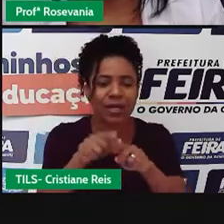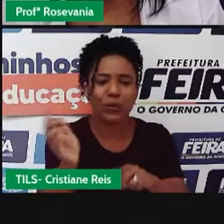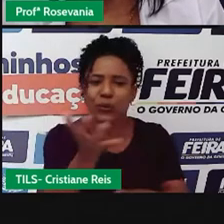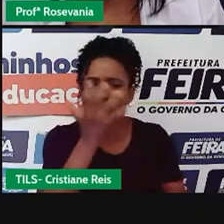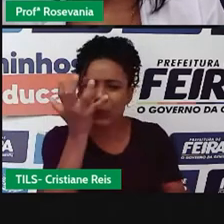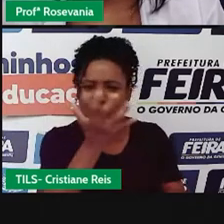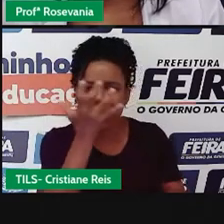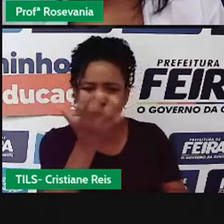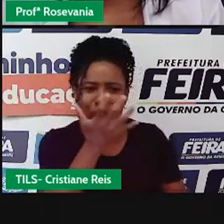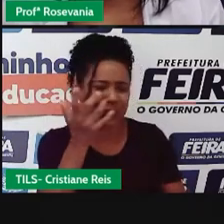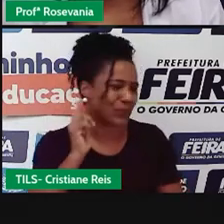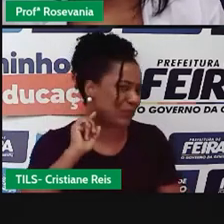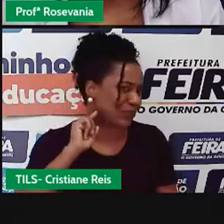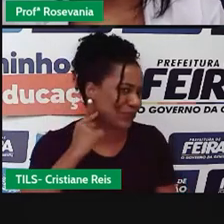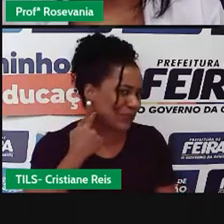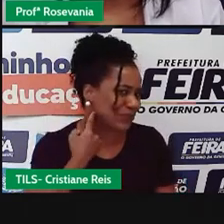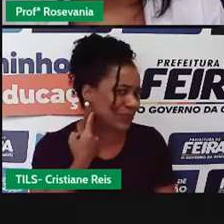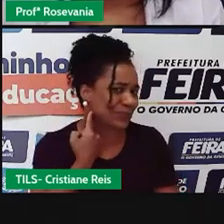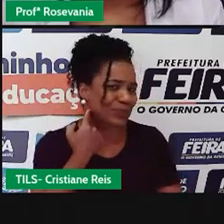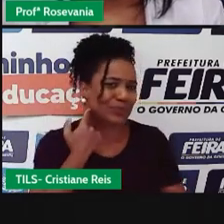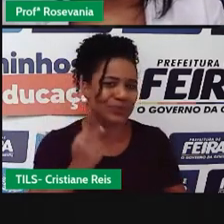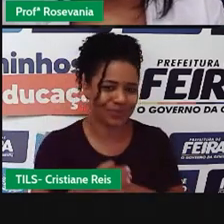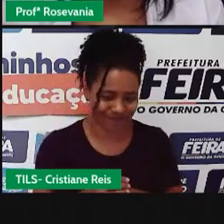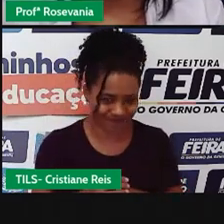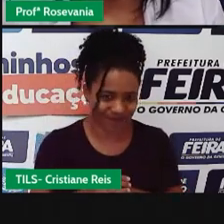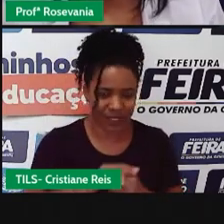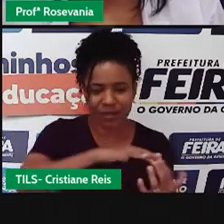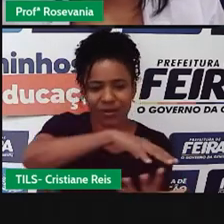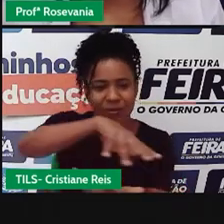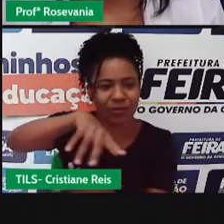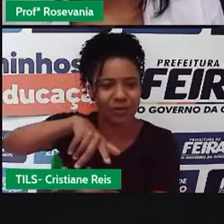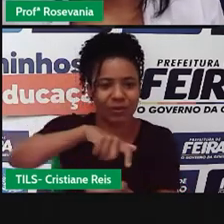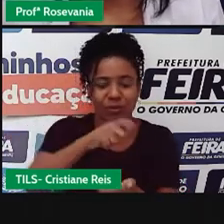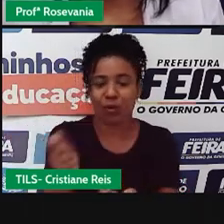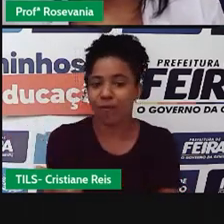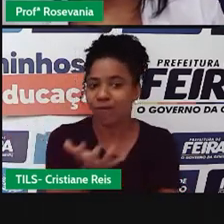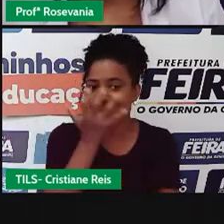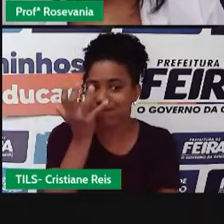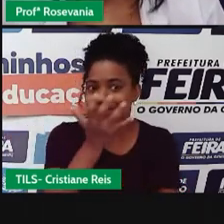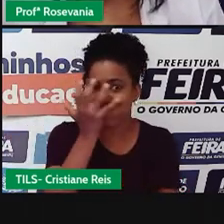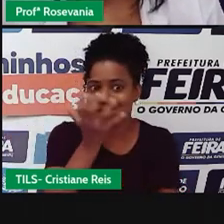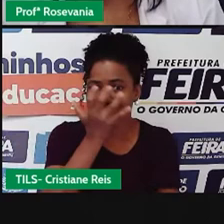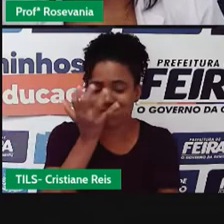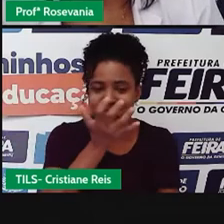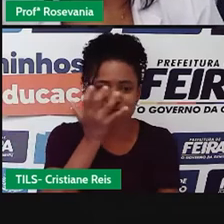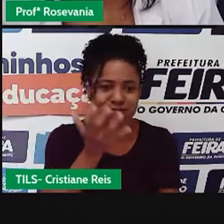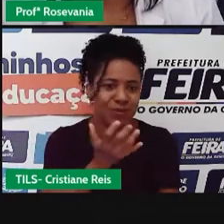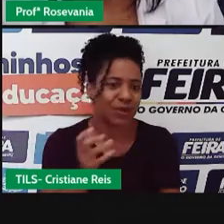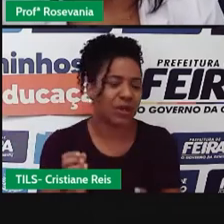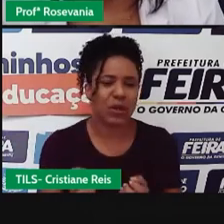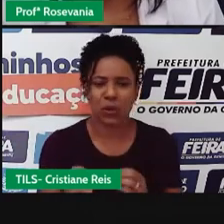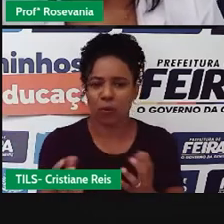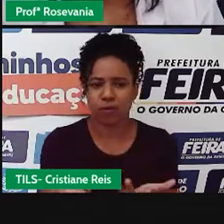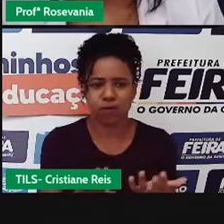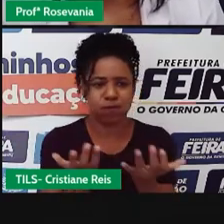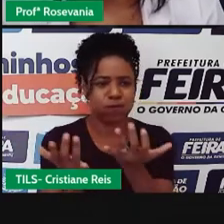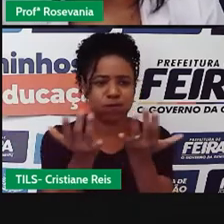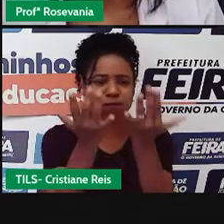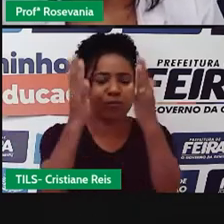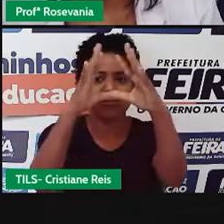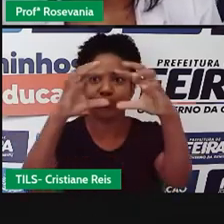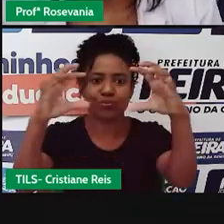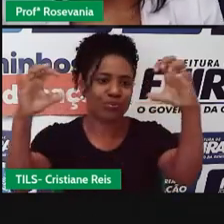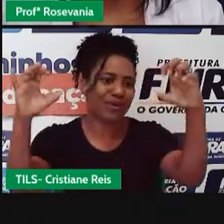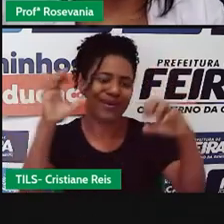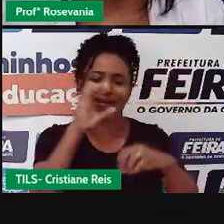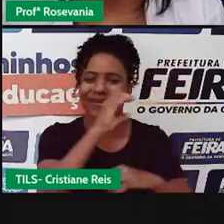aumentando até, né, as temperaturas do planeta, né, formando a questão do aquecimento global. E aí, logo, em seguida, né, a